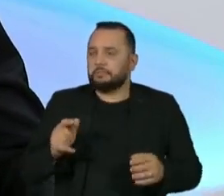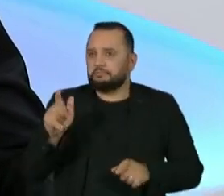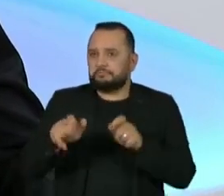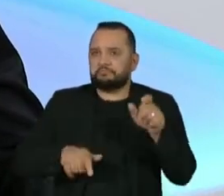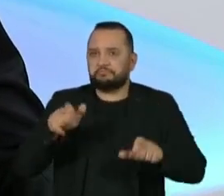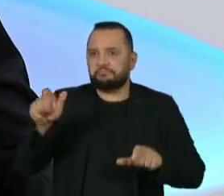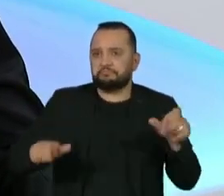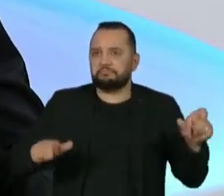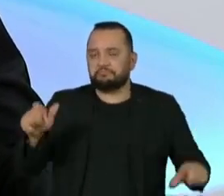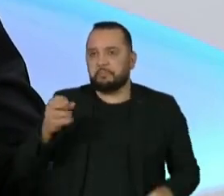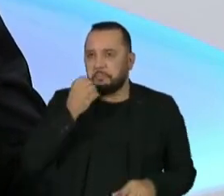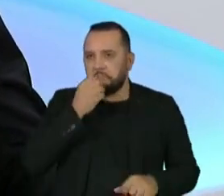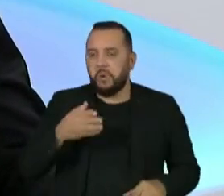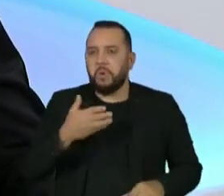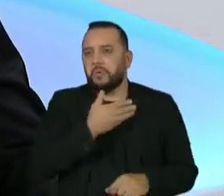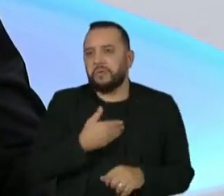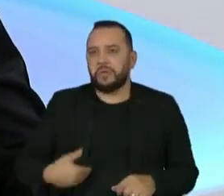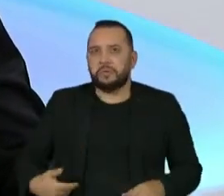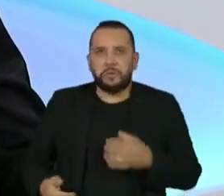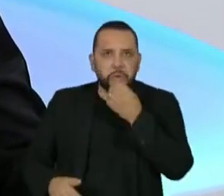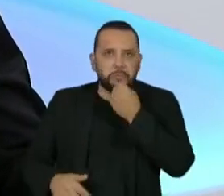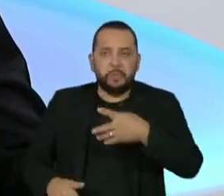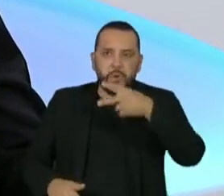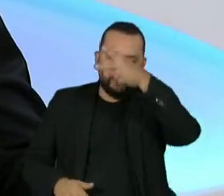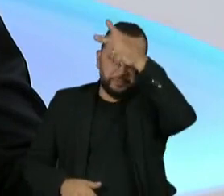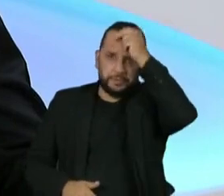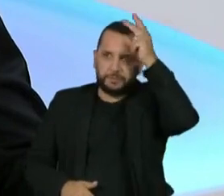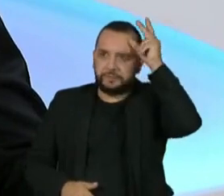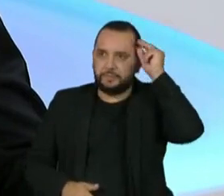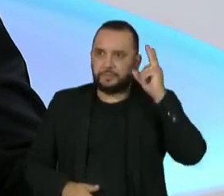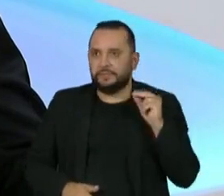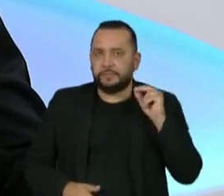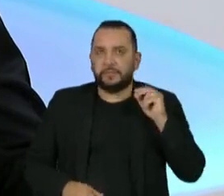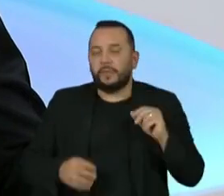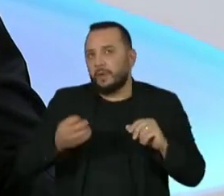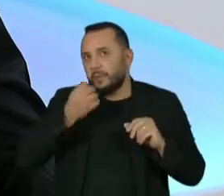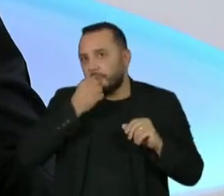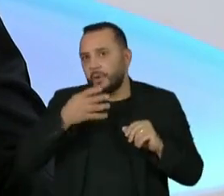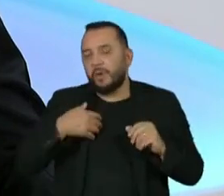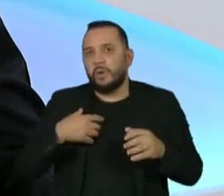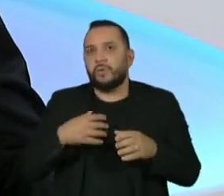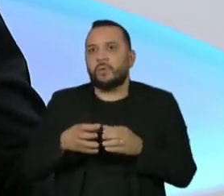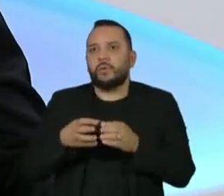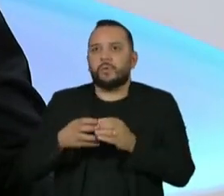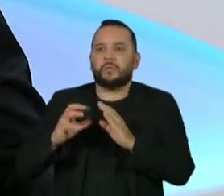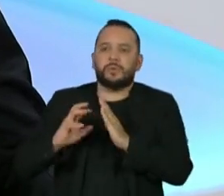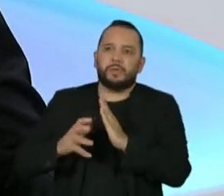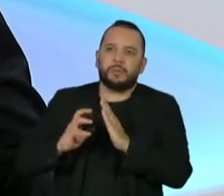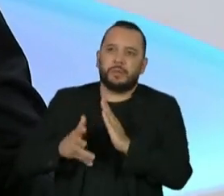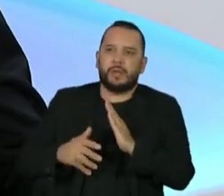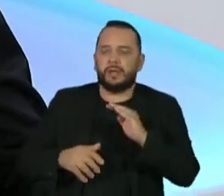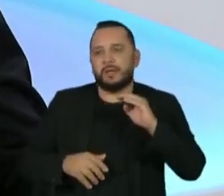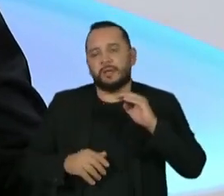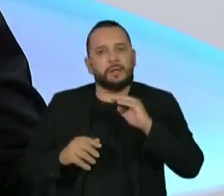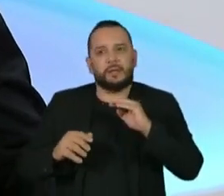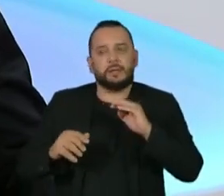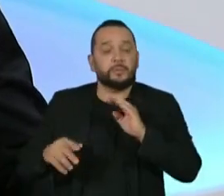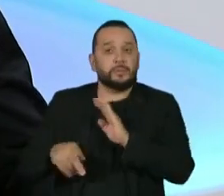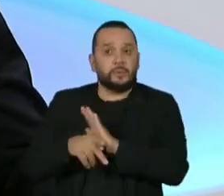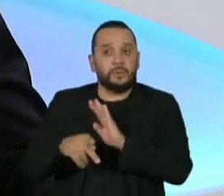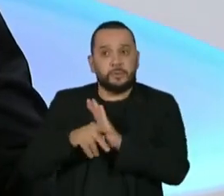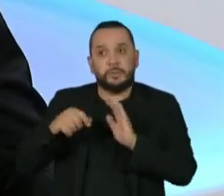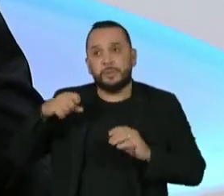os níveis, bons governadores, bons prefeitos, uma boa bancada de deputados e senadores, e a